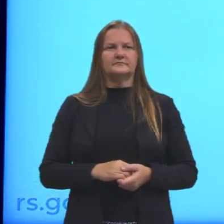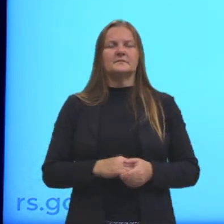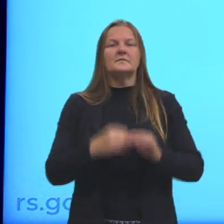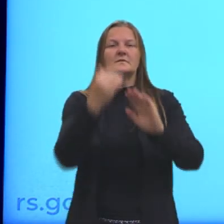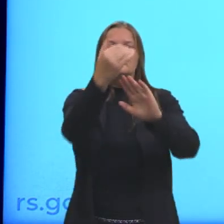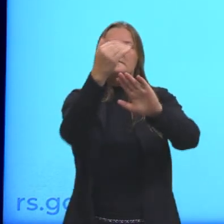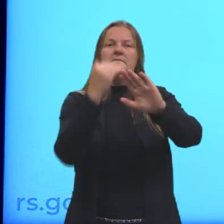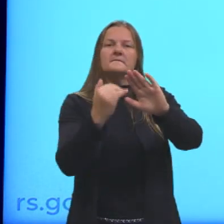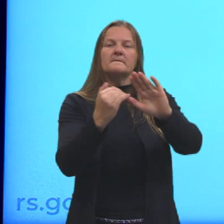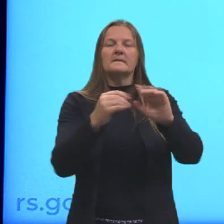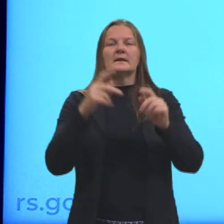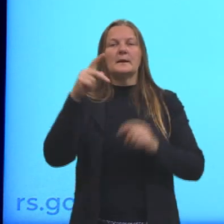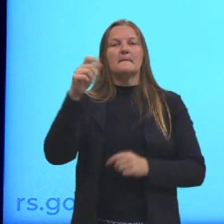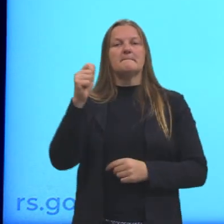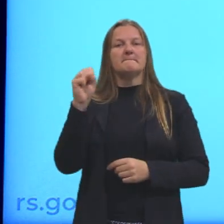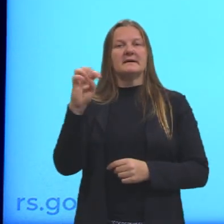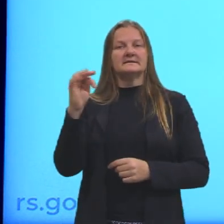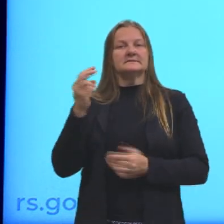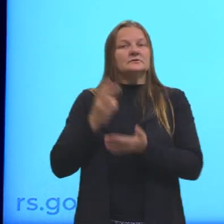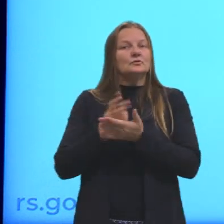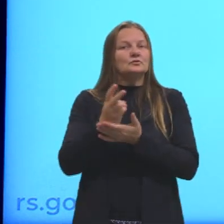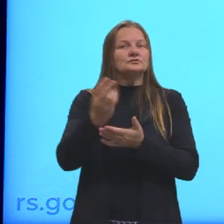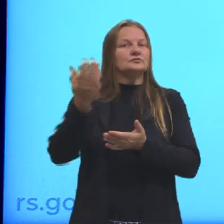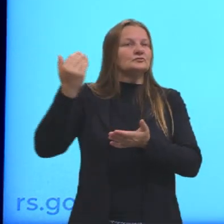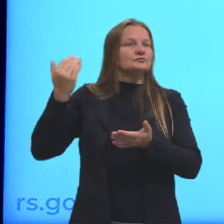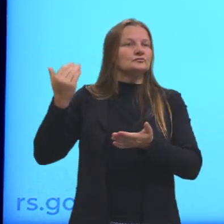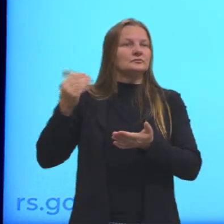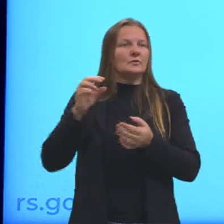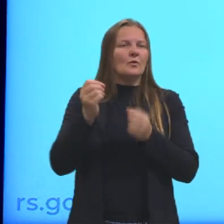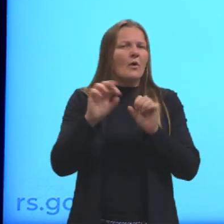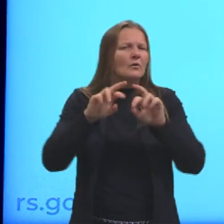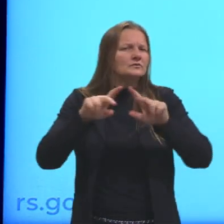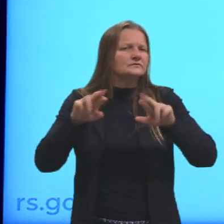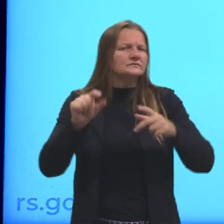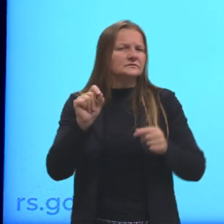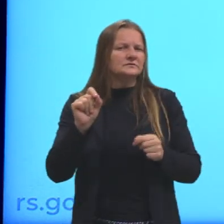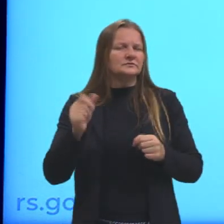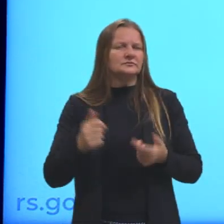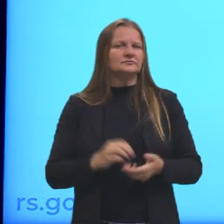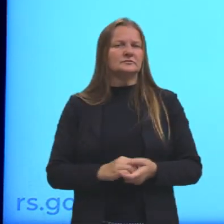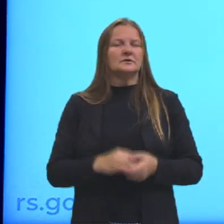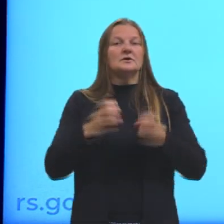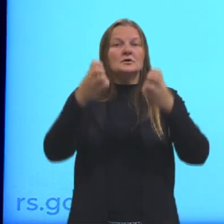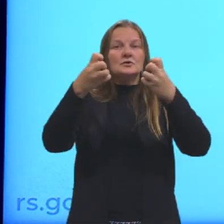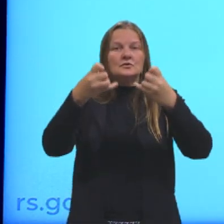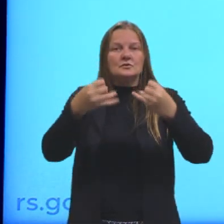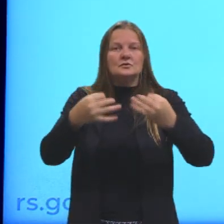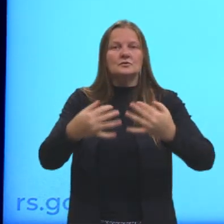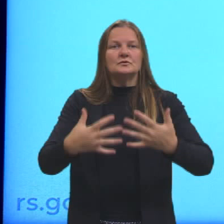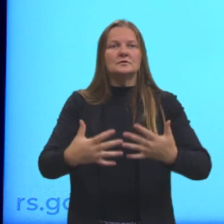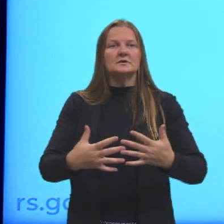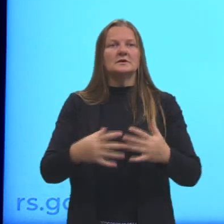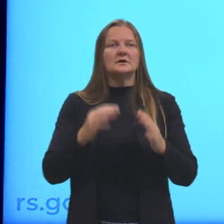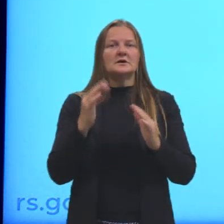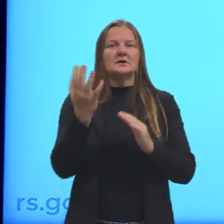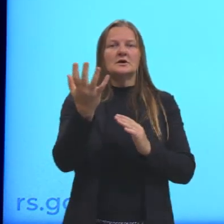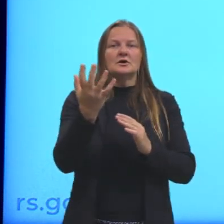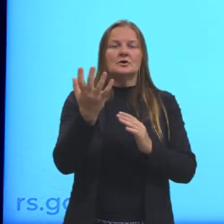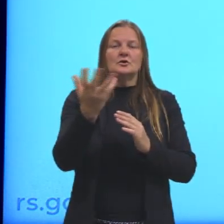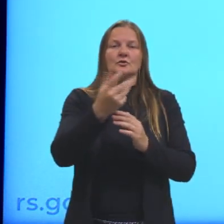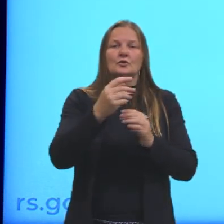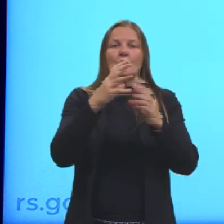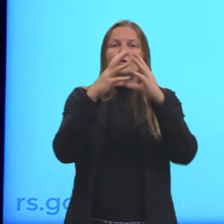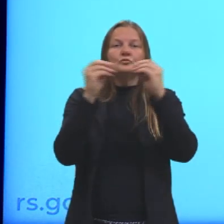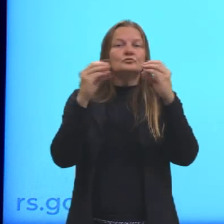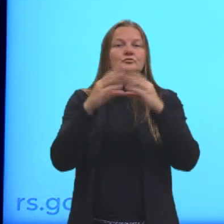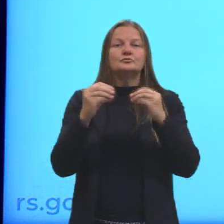No past continuous, então, qual é a diferença? A diferença é que isso tudo aqui some,